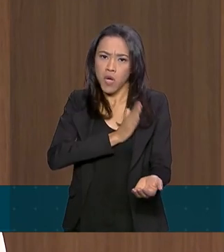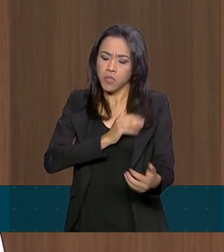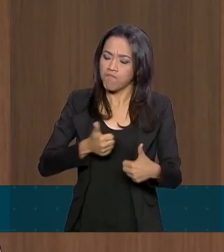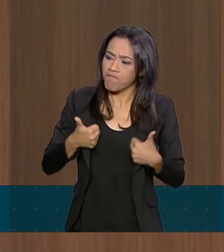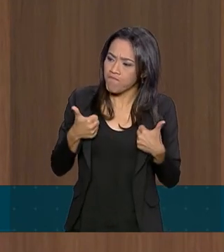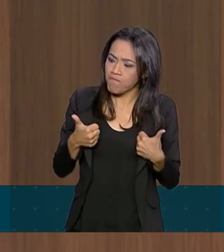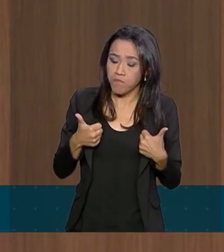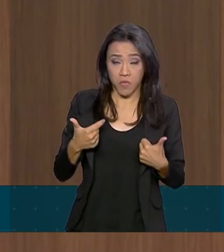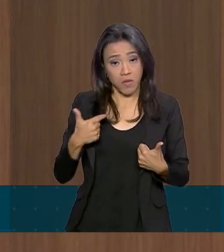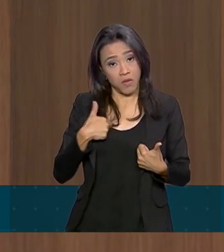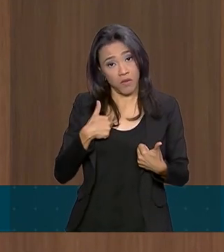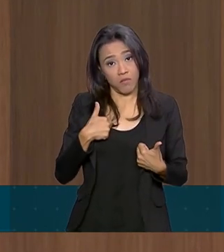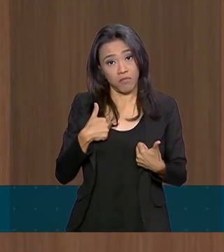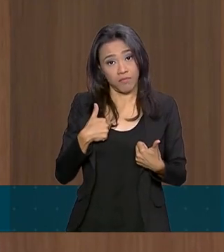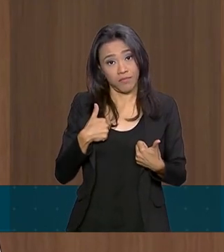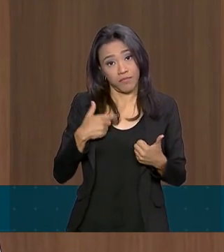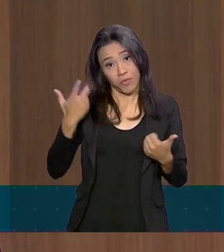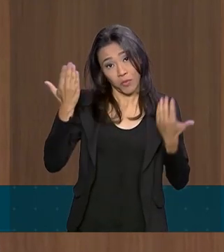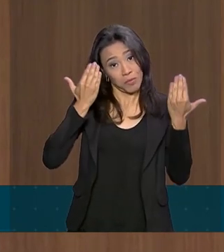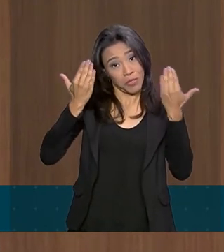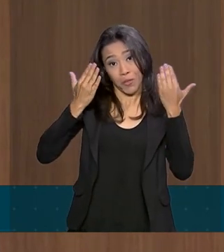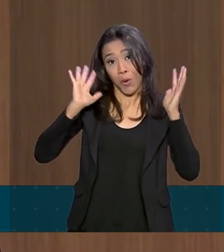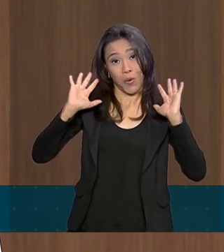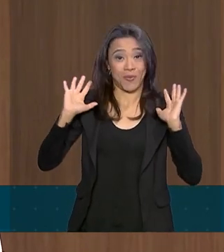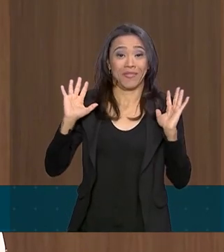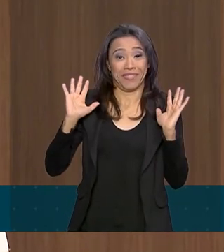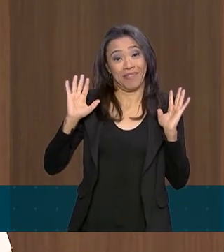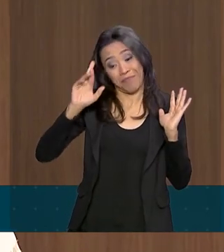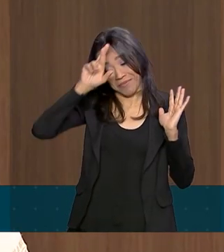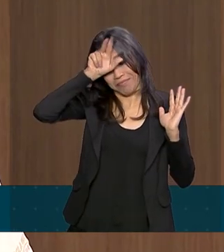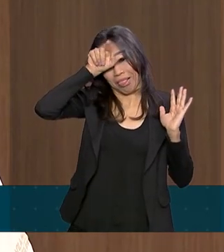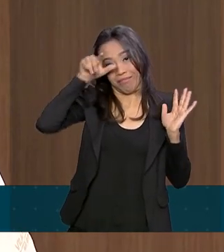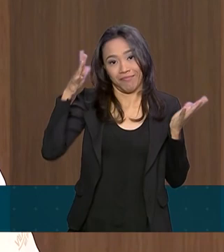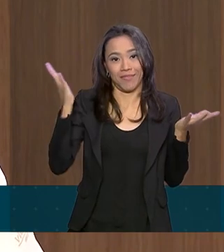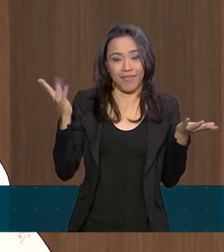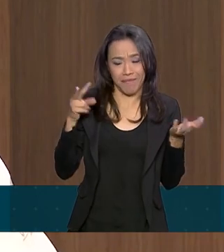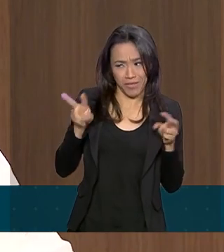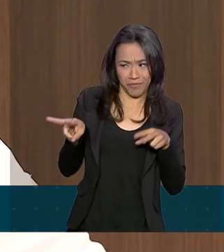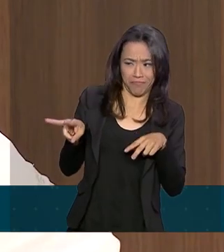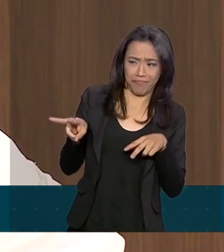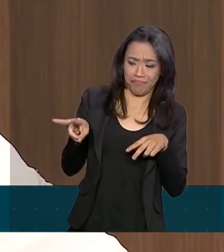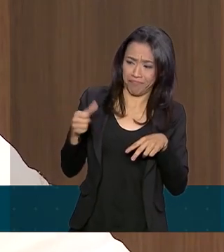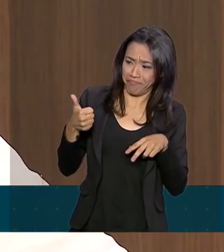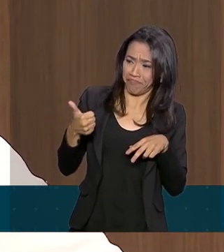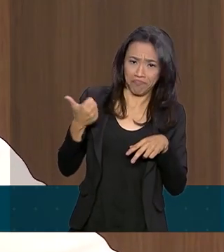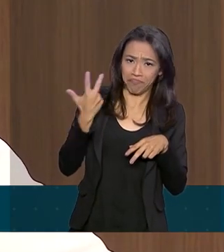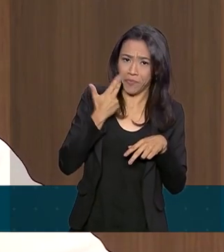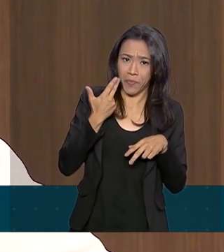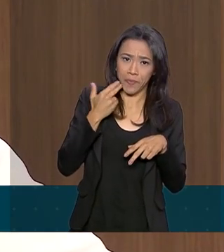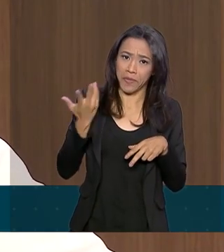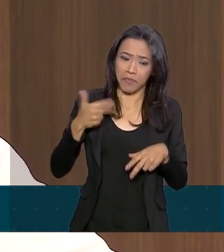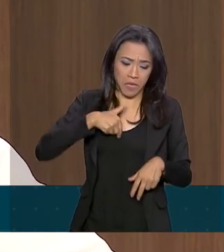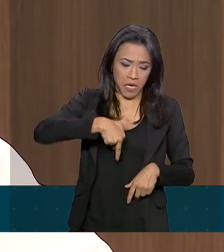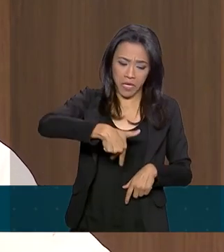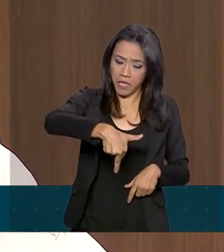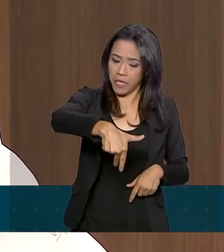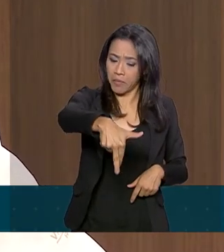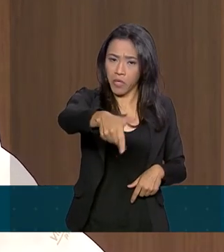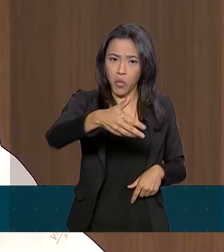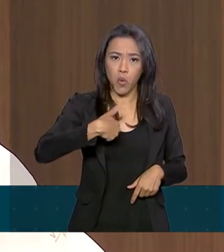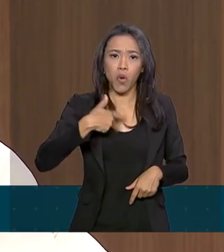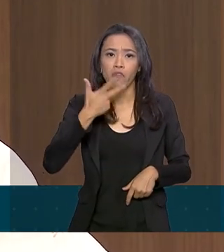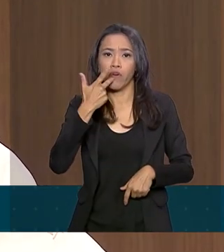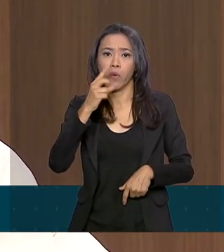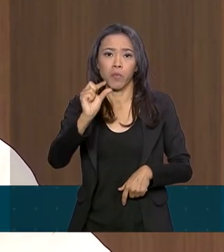estar enganado, porque eu não sou psicólogo, nada, mas eu, pelo menos, ele está tranquilo, caminhou bastante no corredor, falando